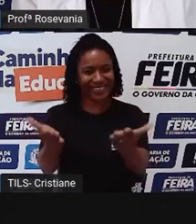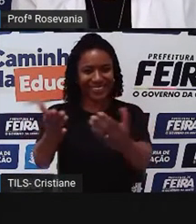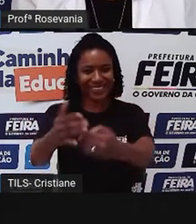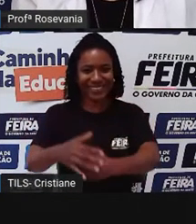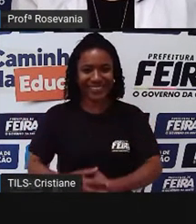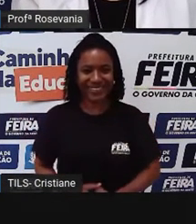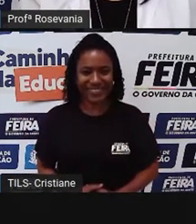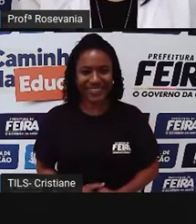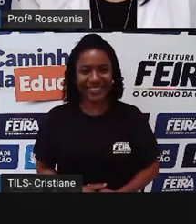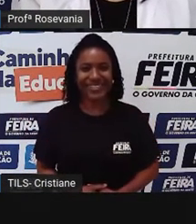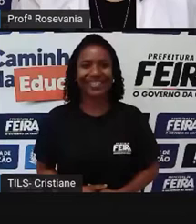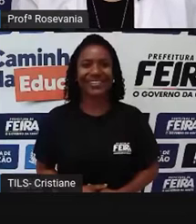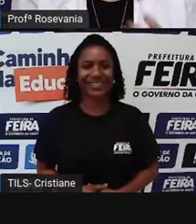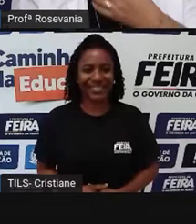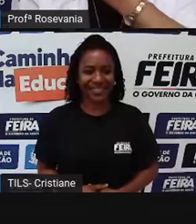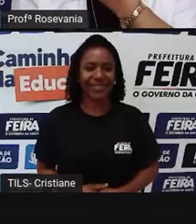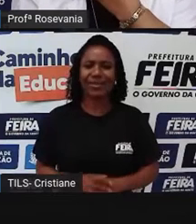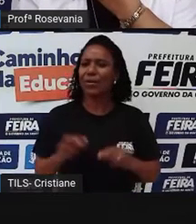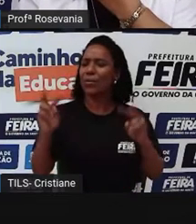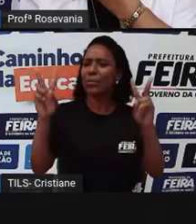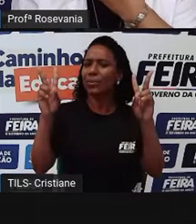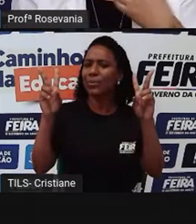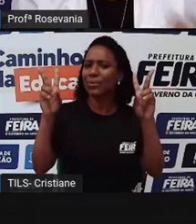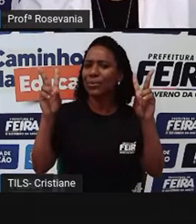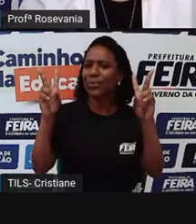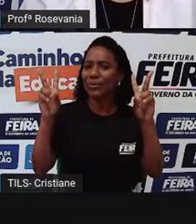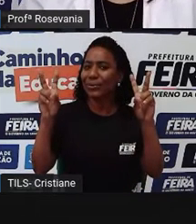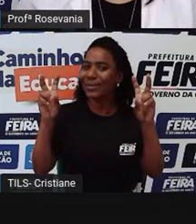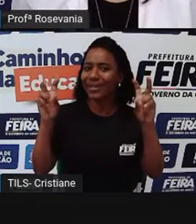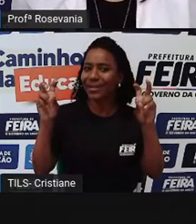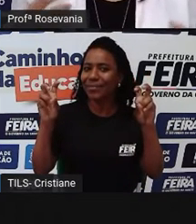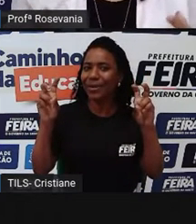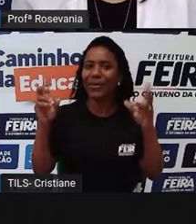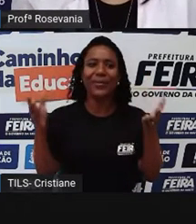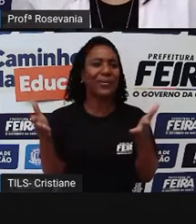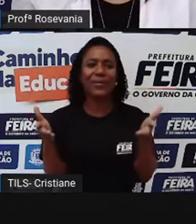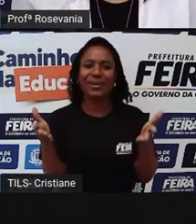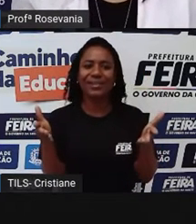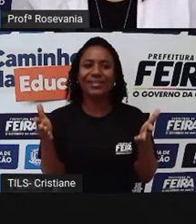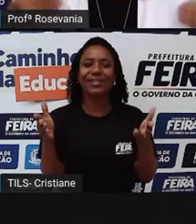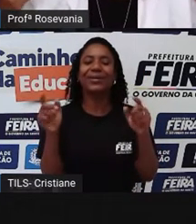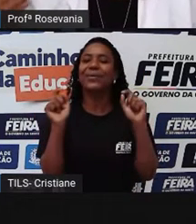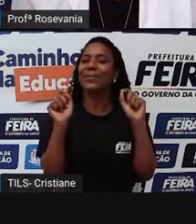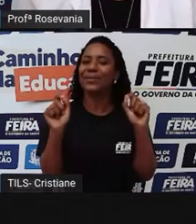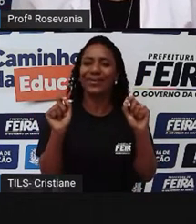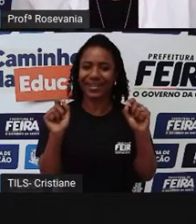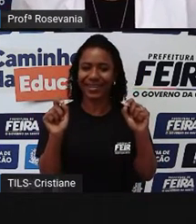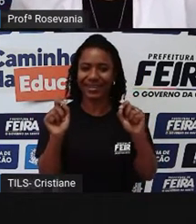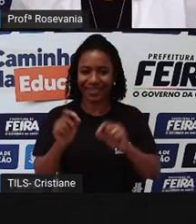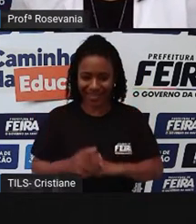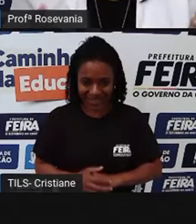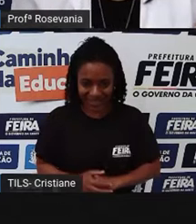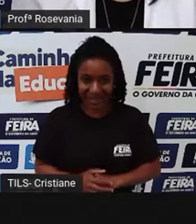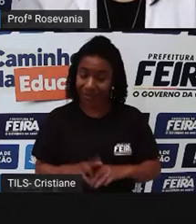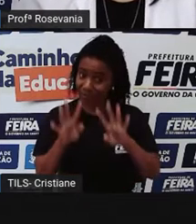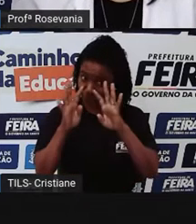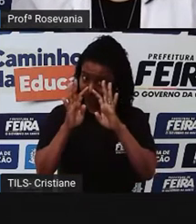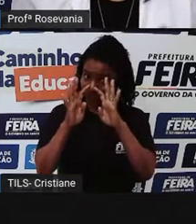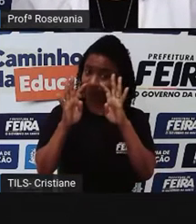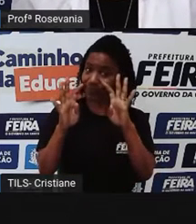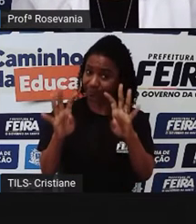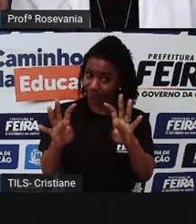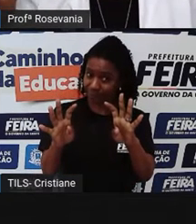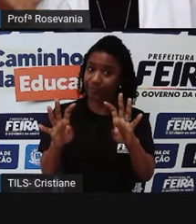Bom, qual será o tema da aula de hoje? Peço que vocês prestem bastante atenção justamente pelo fato que essa aula